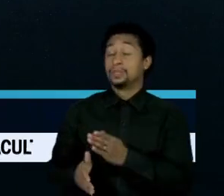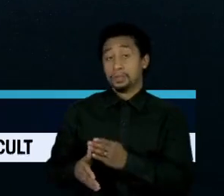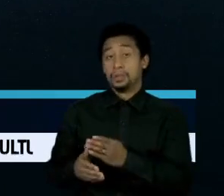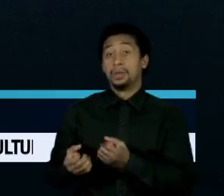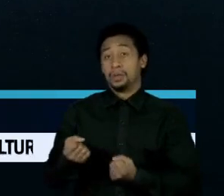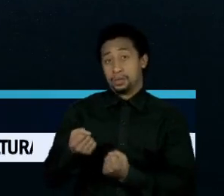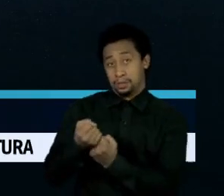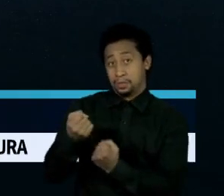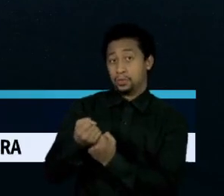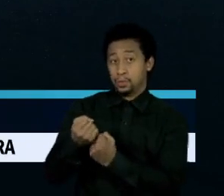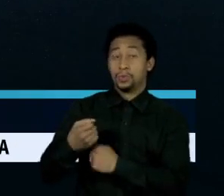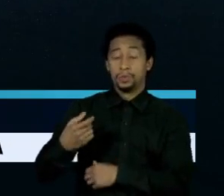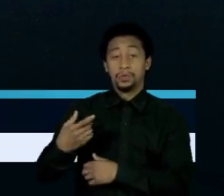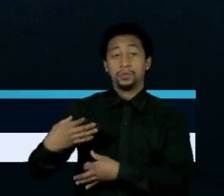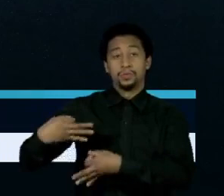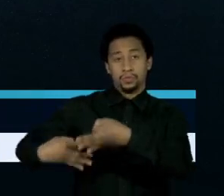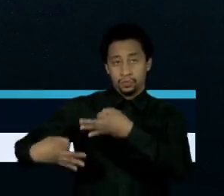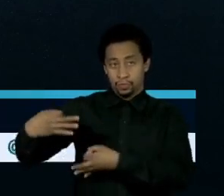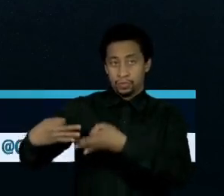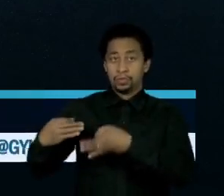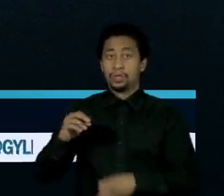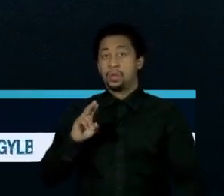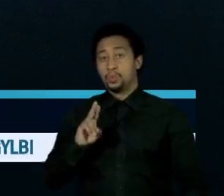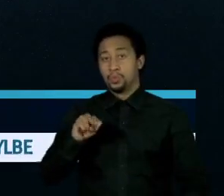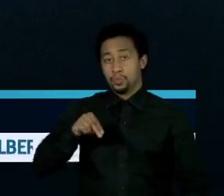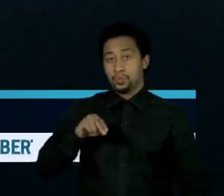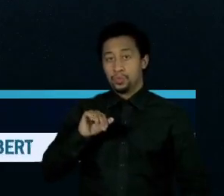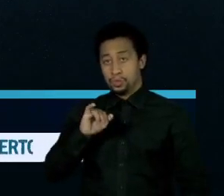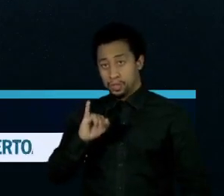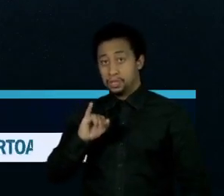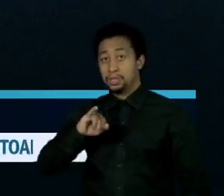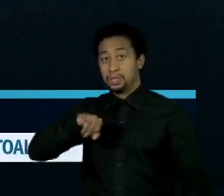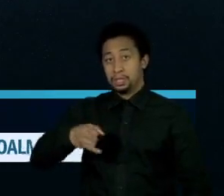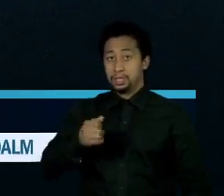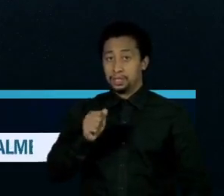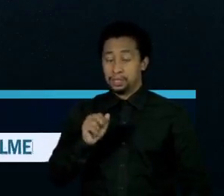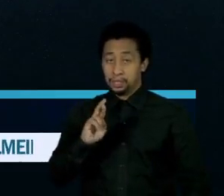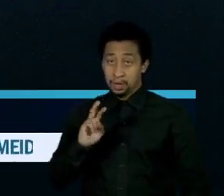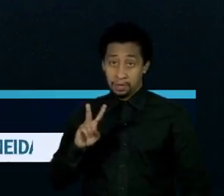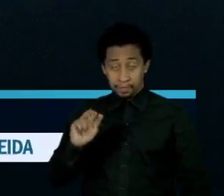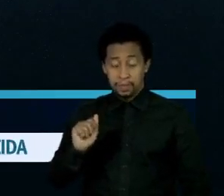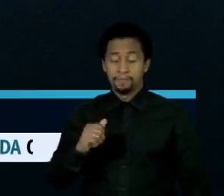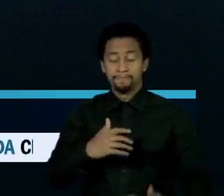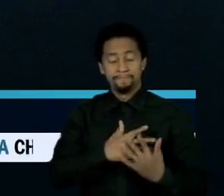Univaja, entidade que auxiliou nas buscas e amigo de Bruno, se emocionou.